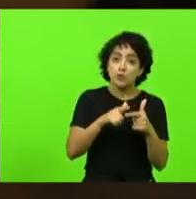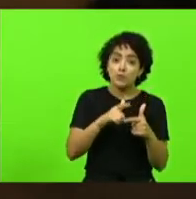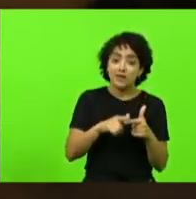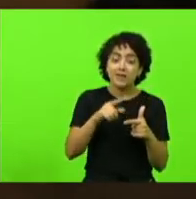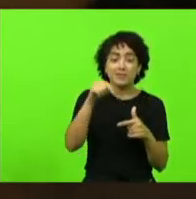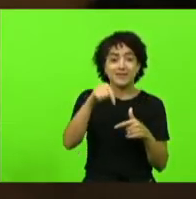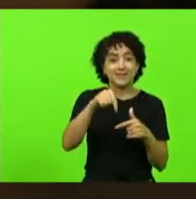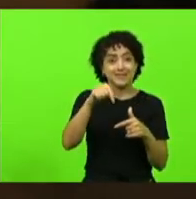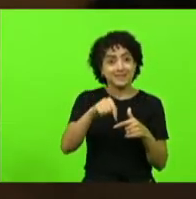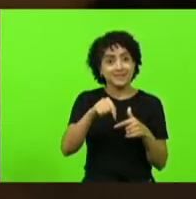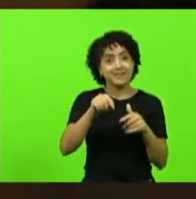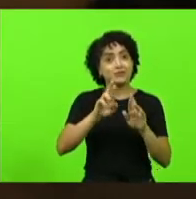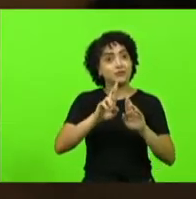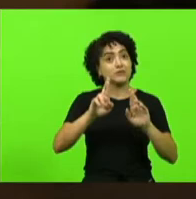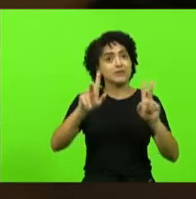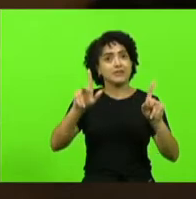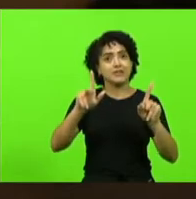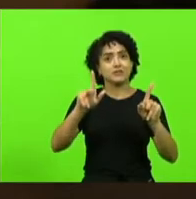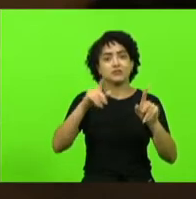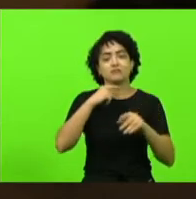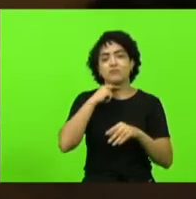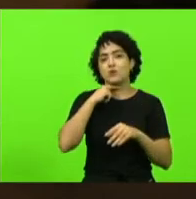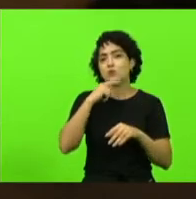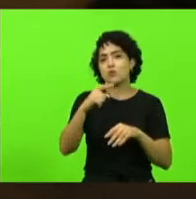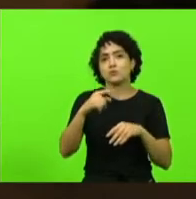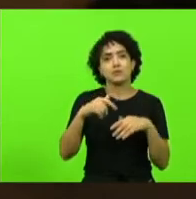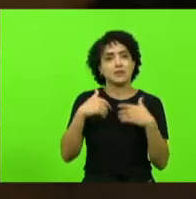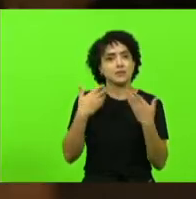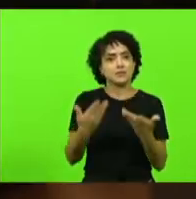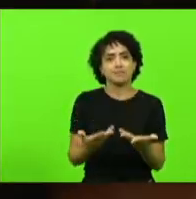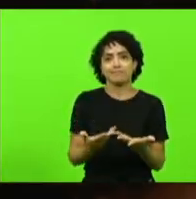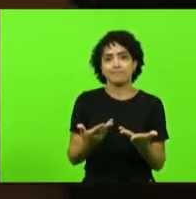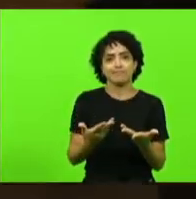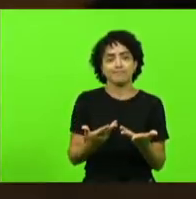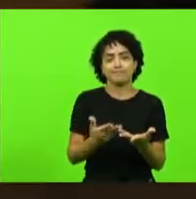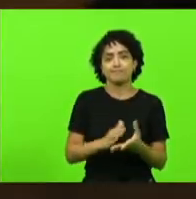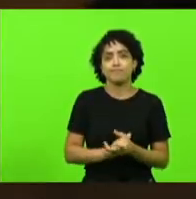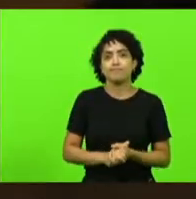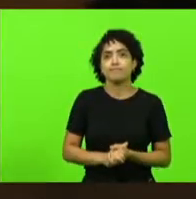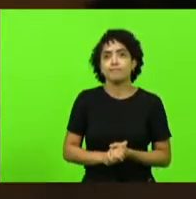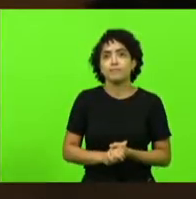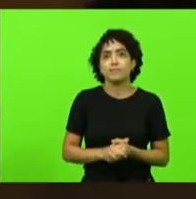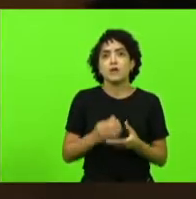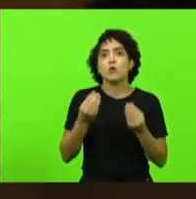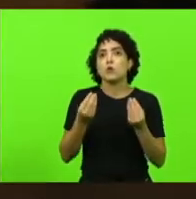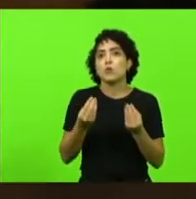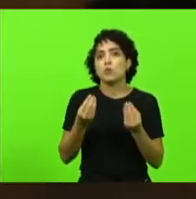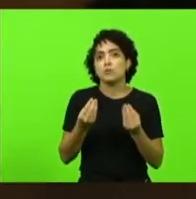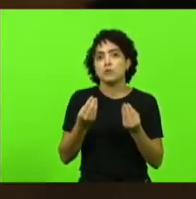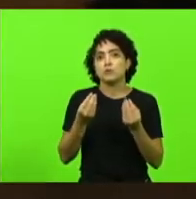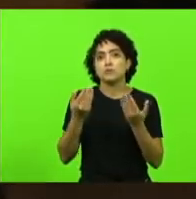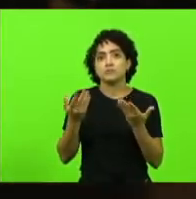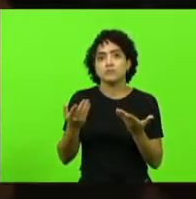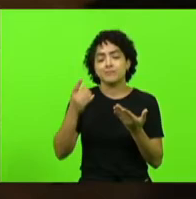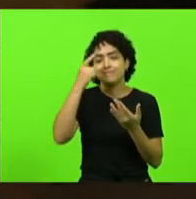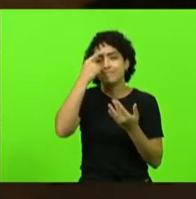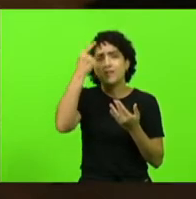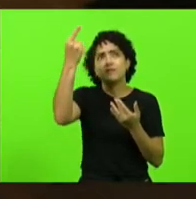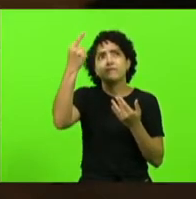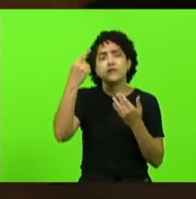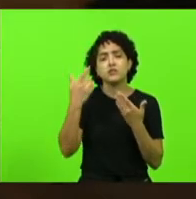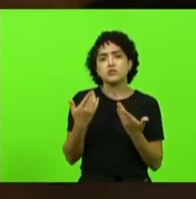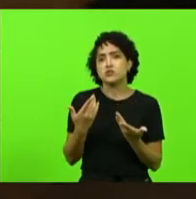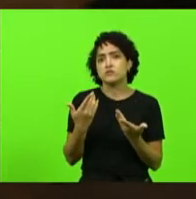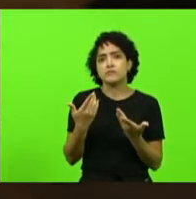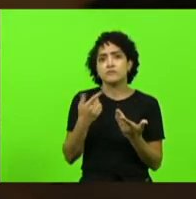quadrada nós não conseguimos não há como não há como ser inventivo aqui não há